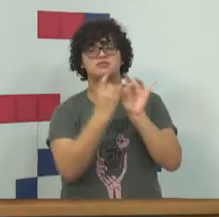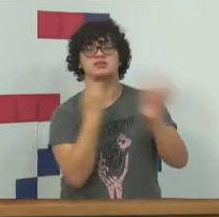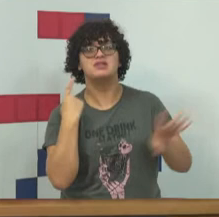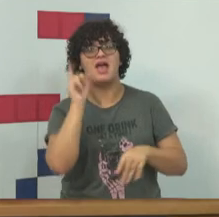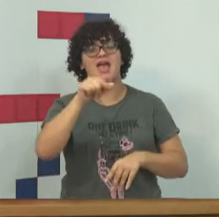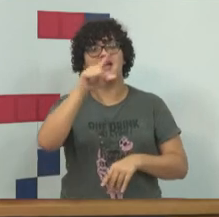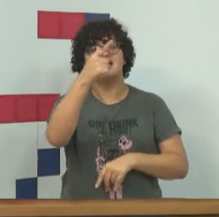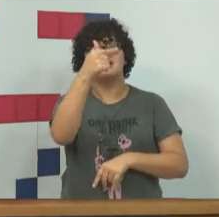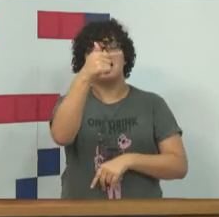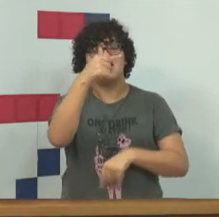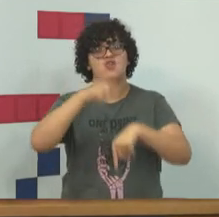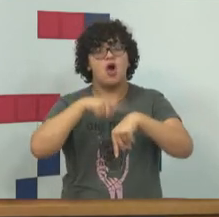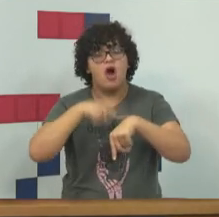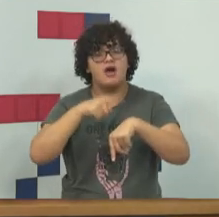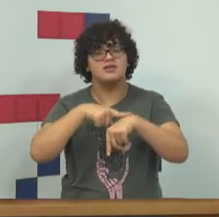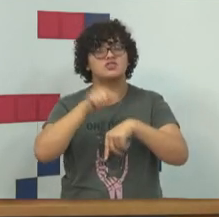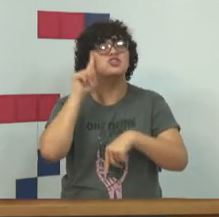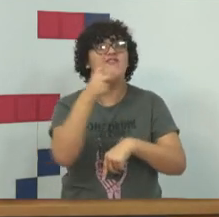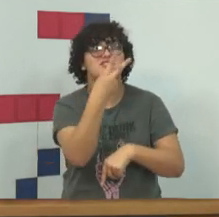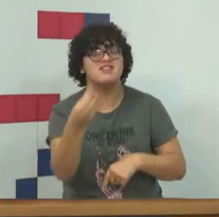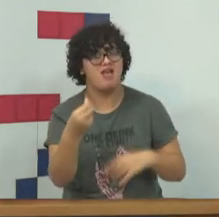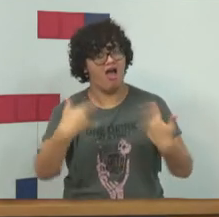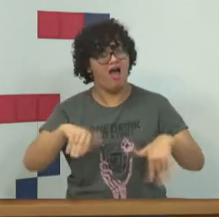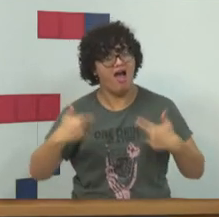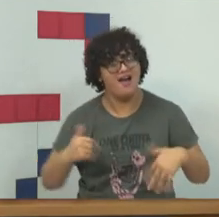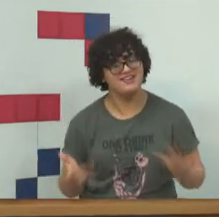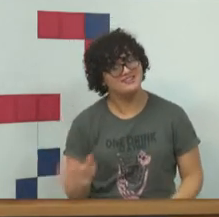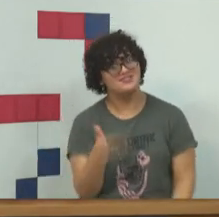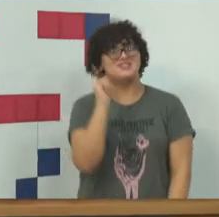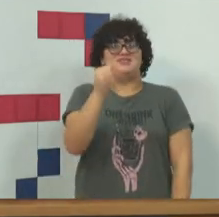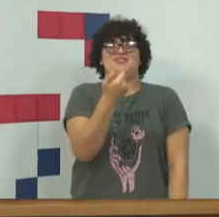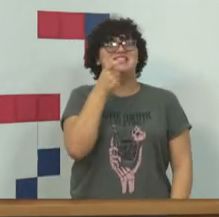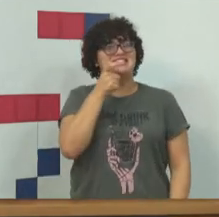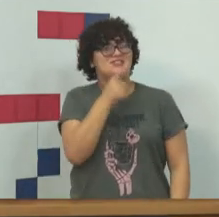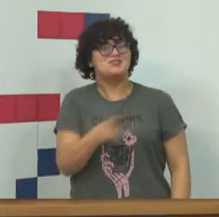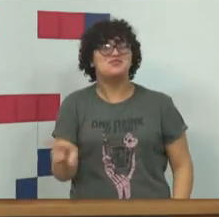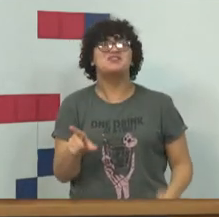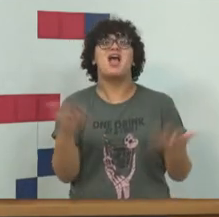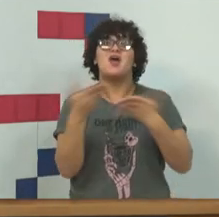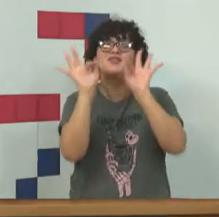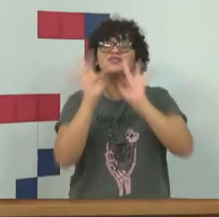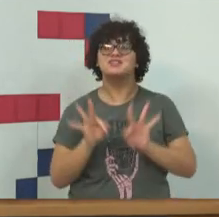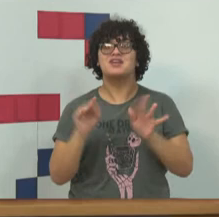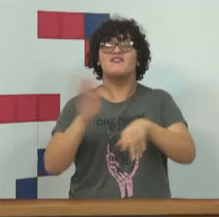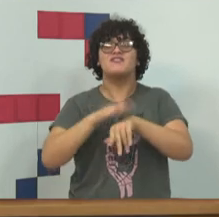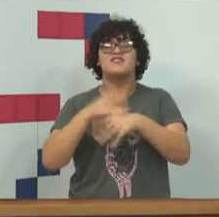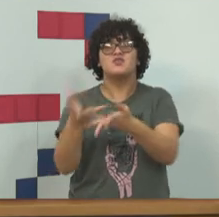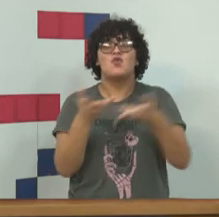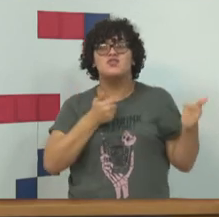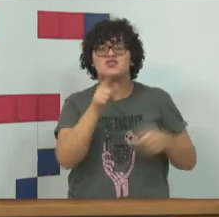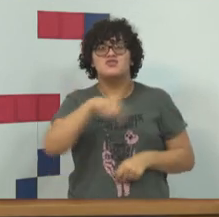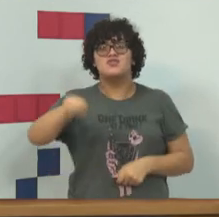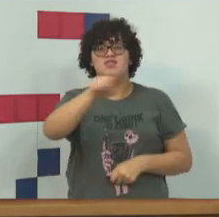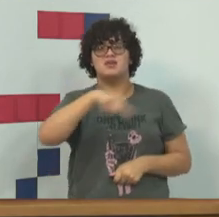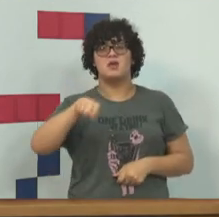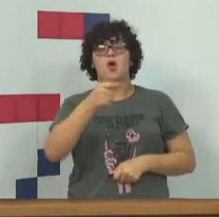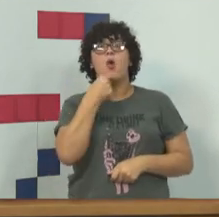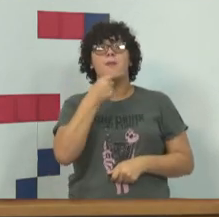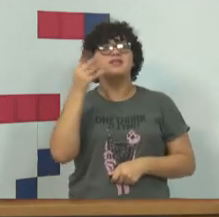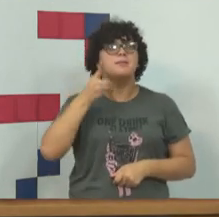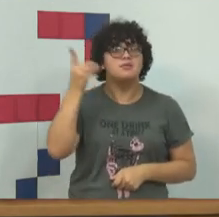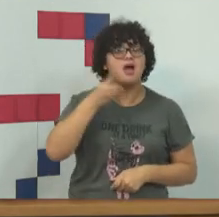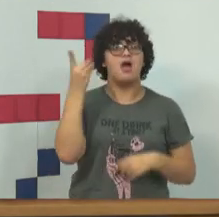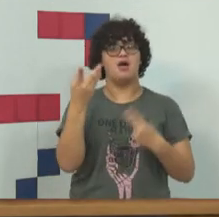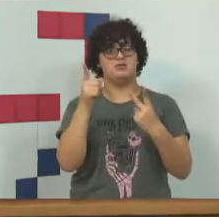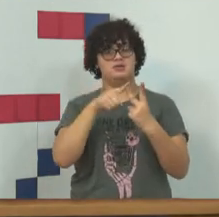17 horas do dia 26. Então, fica feito o convite ao deputado,